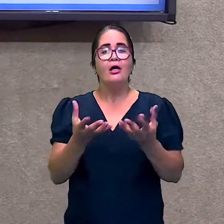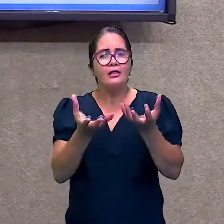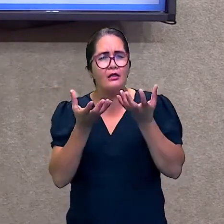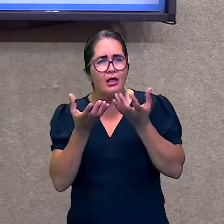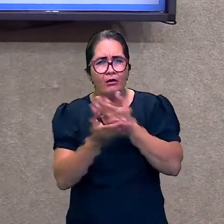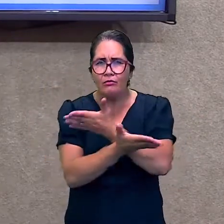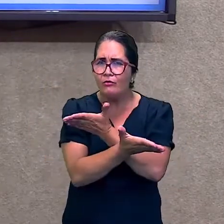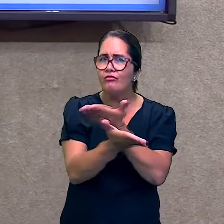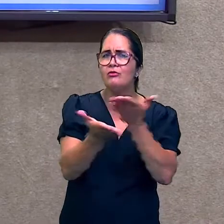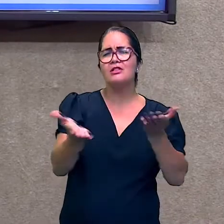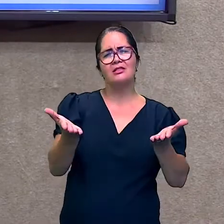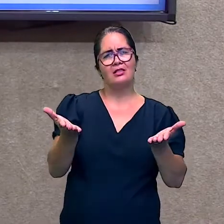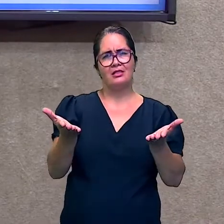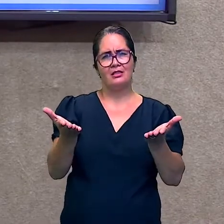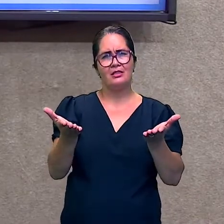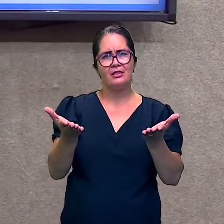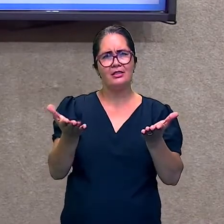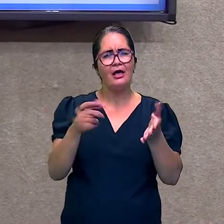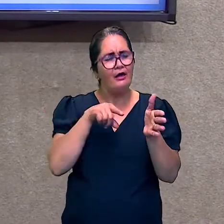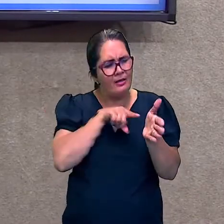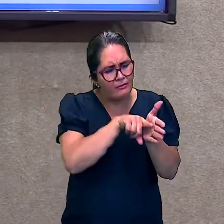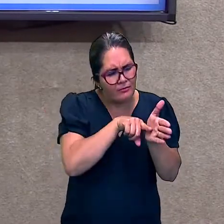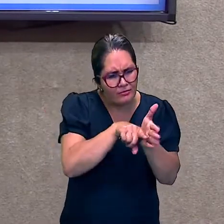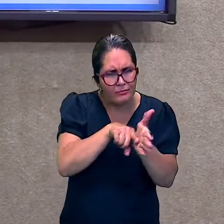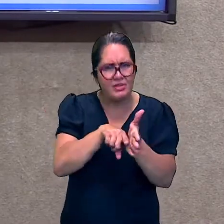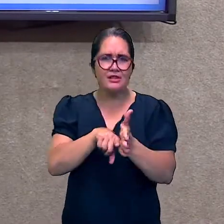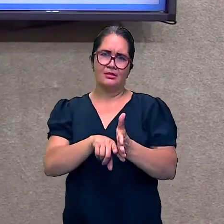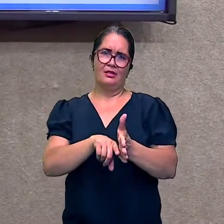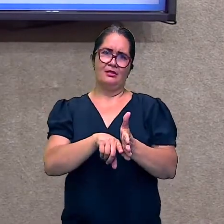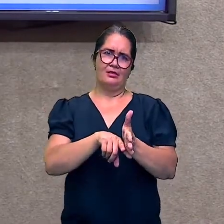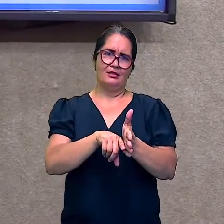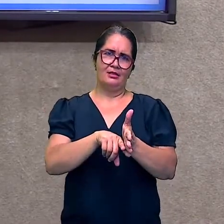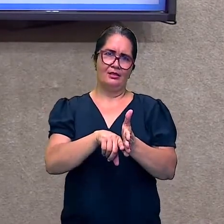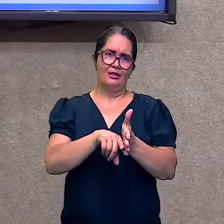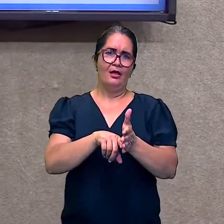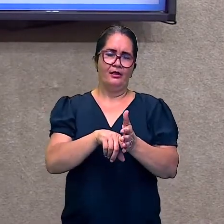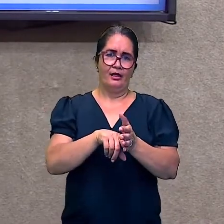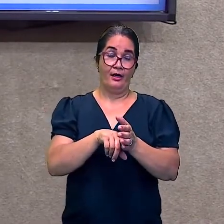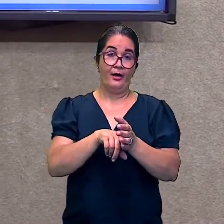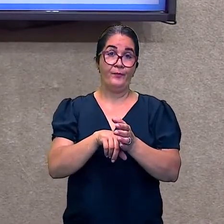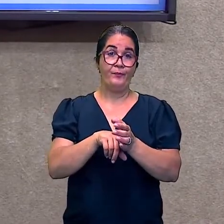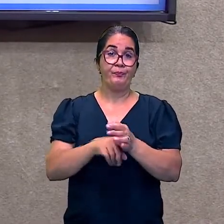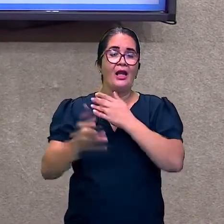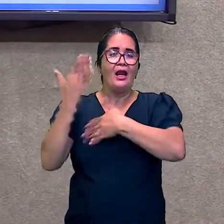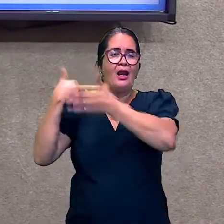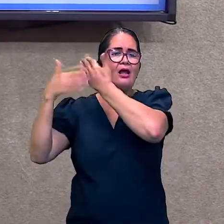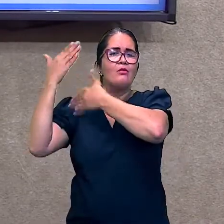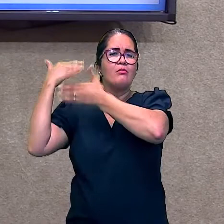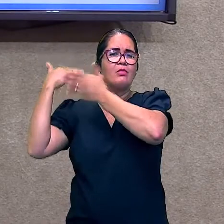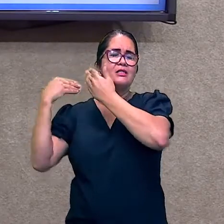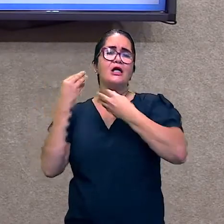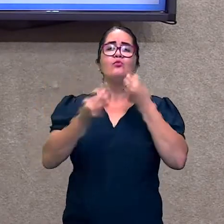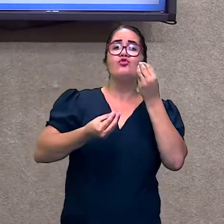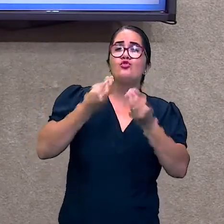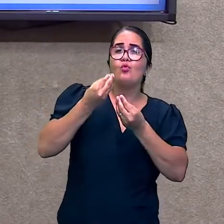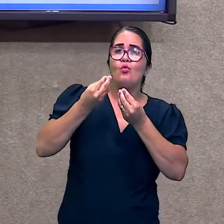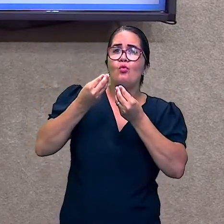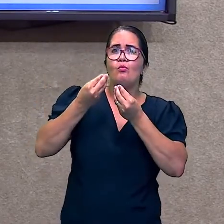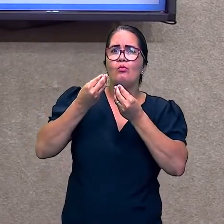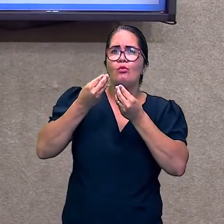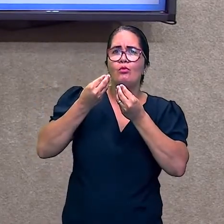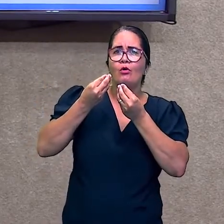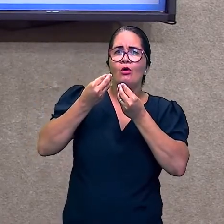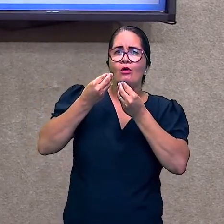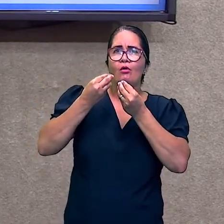Optassem por um movimento renascentista. Da época. E desenvolvesse. Um